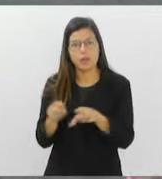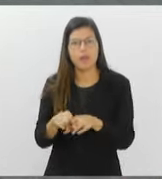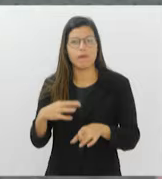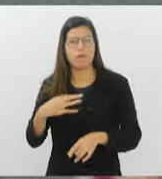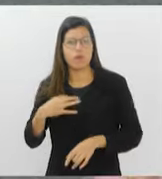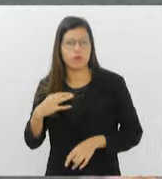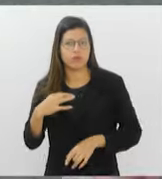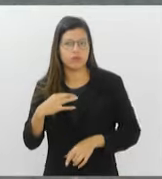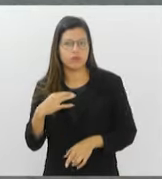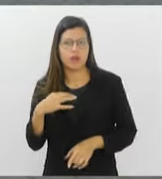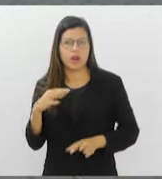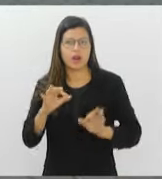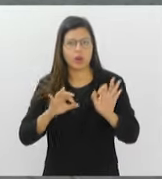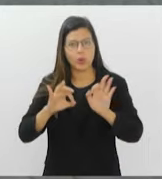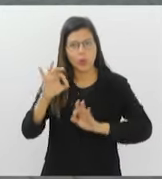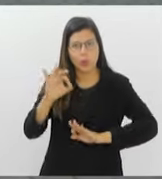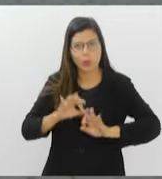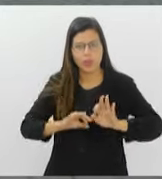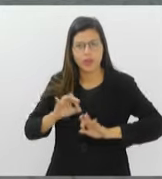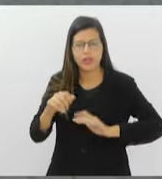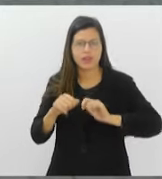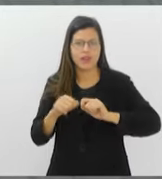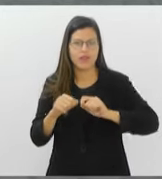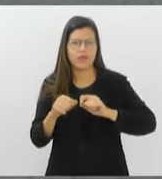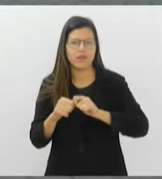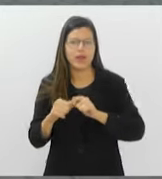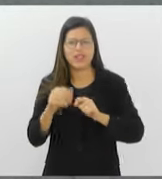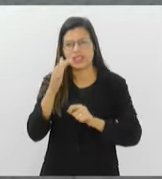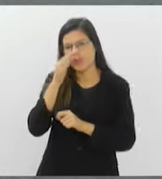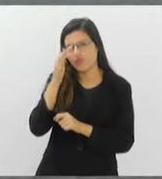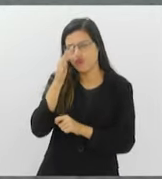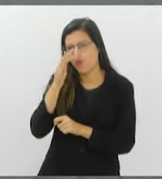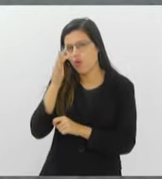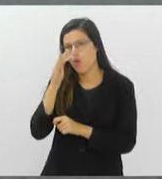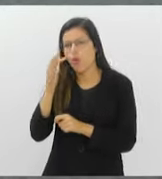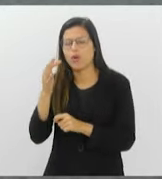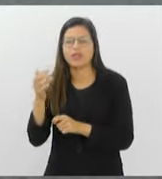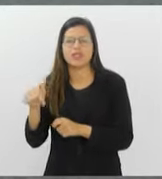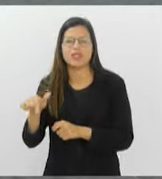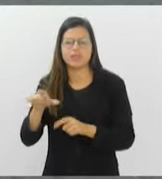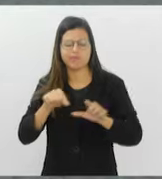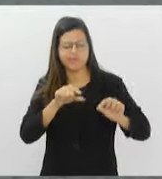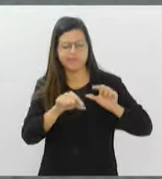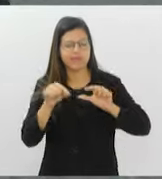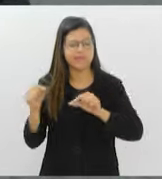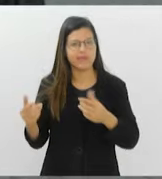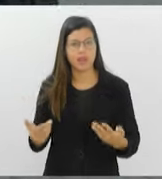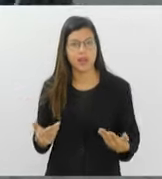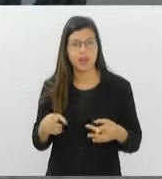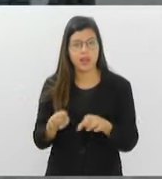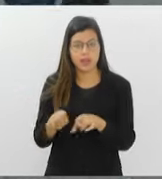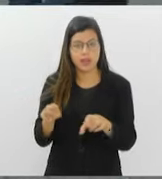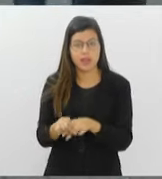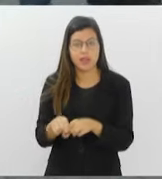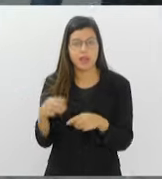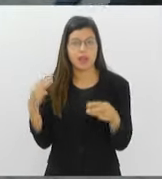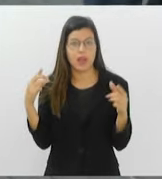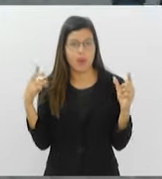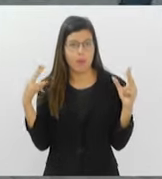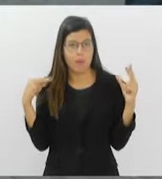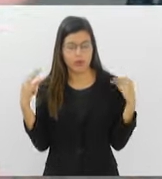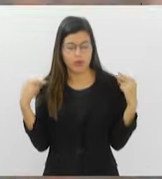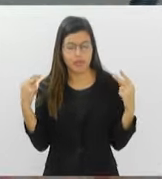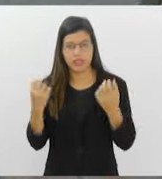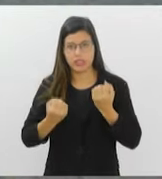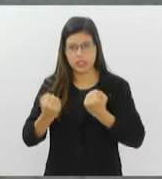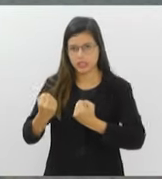que ficam preparados pra fazer os buquês, sabe? Selecionar as flores e fazer os buquês. E os motoristas da tarde, que vão nos